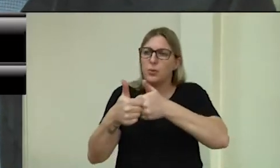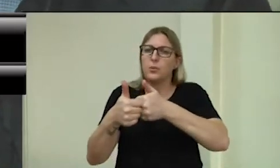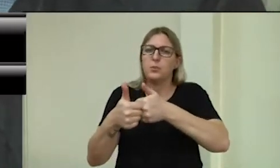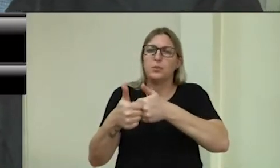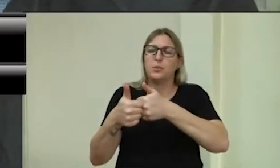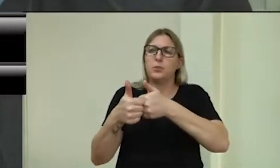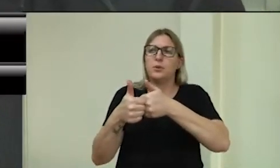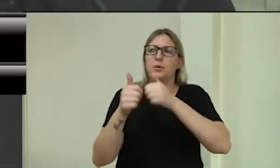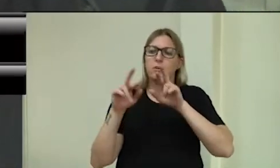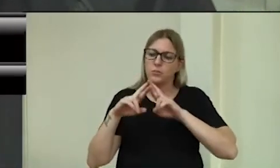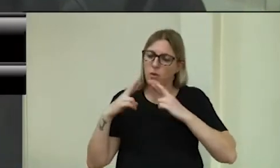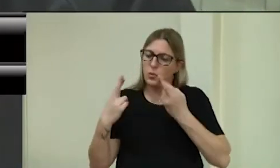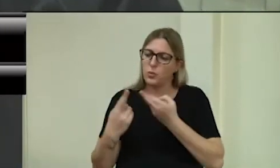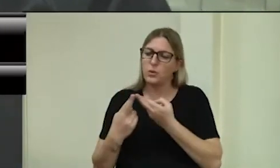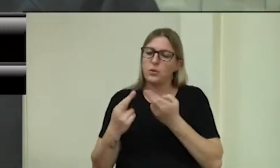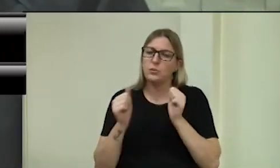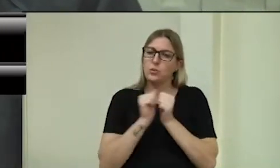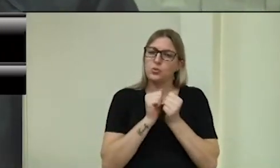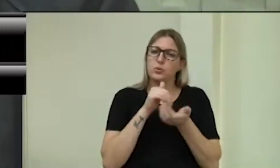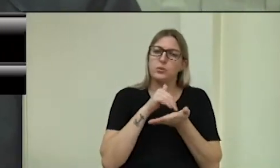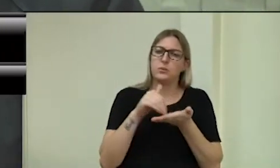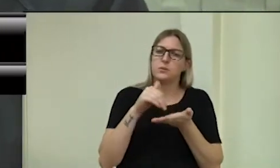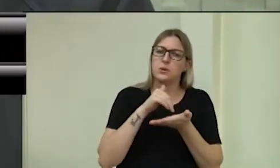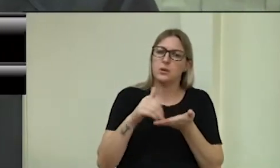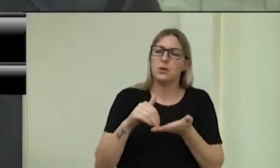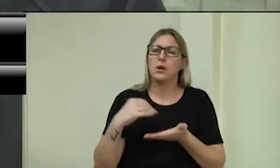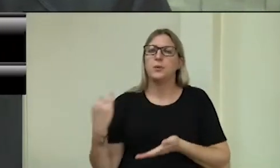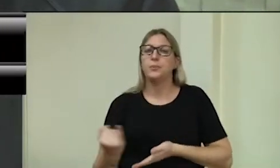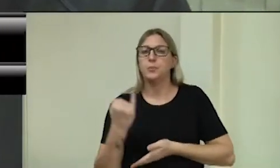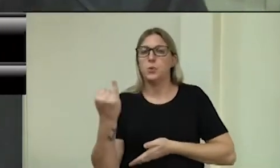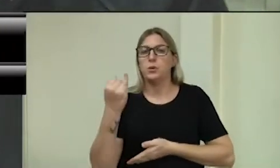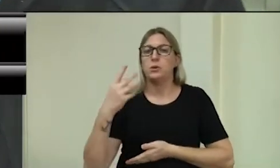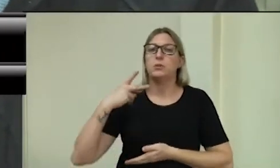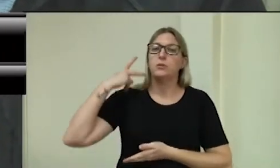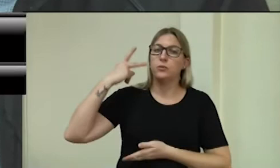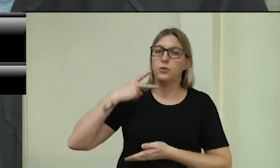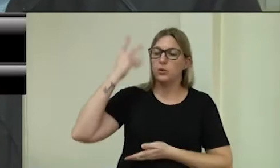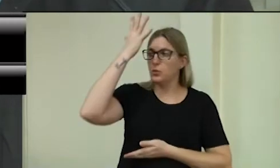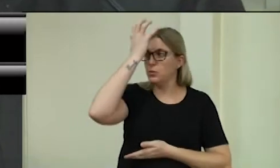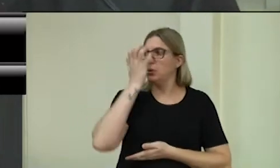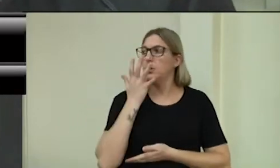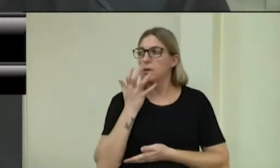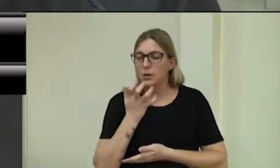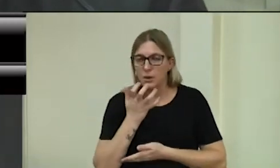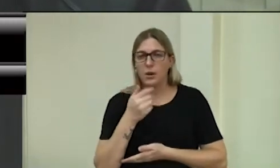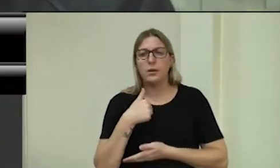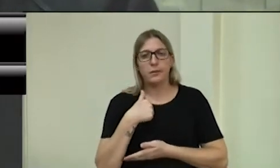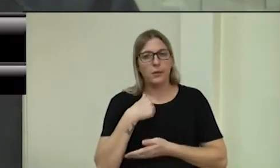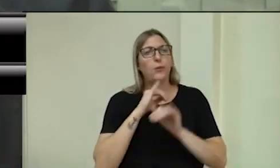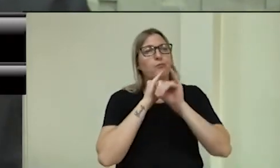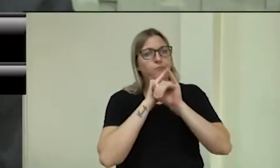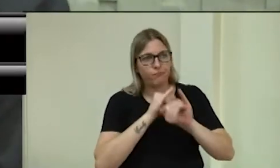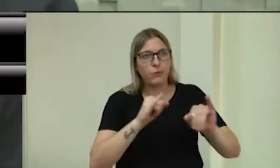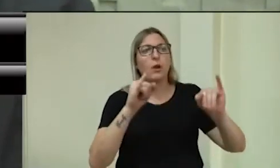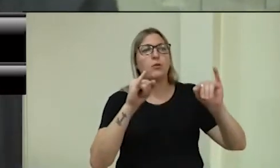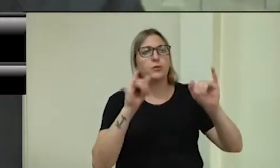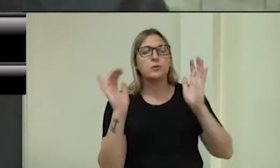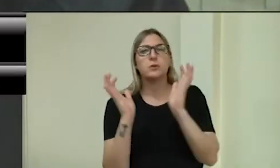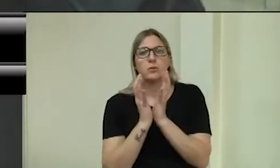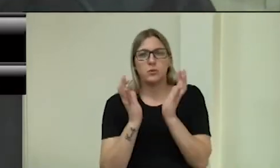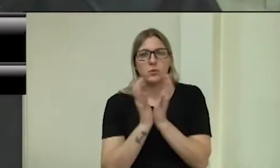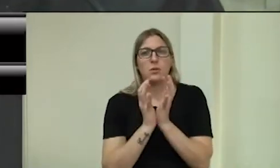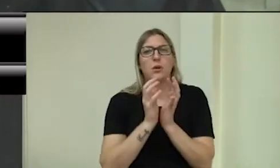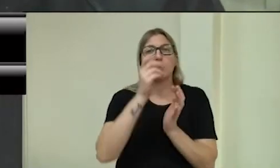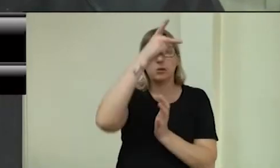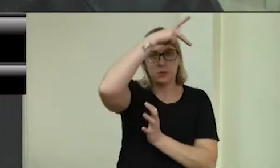e reuniões com o secretariado. Bem importante, vereador André, e vou levar com certeza aos colegas do